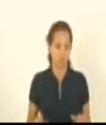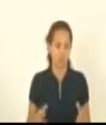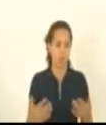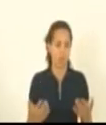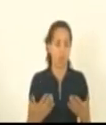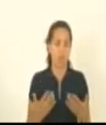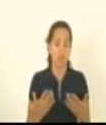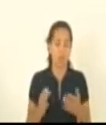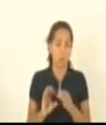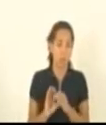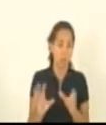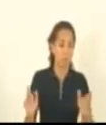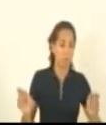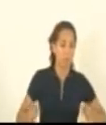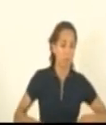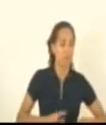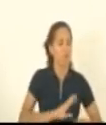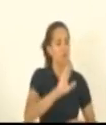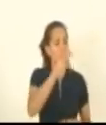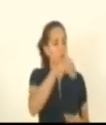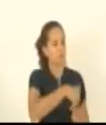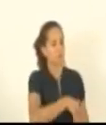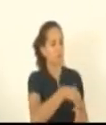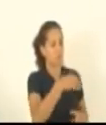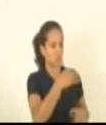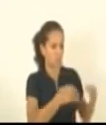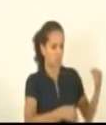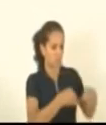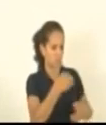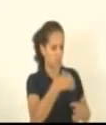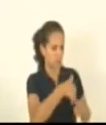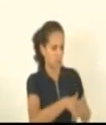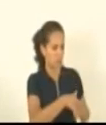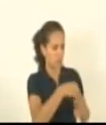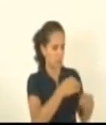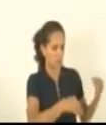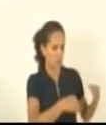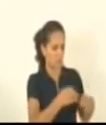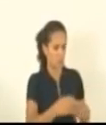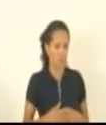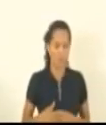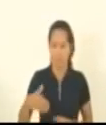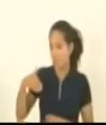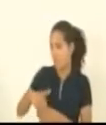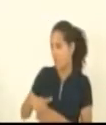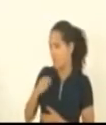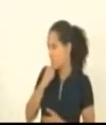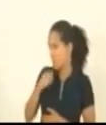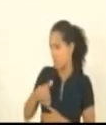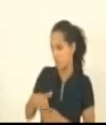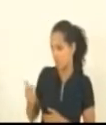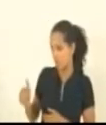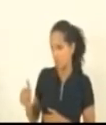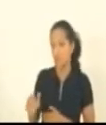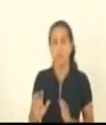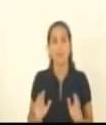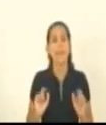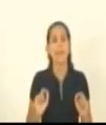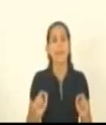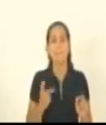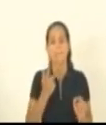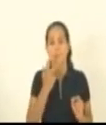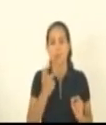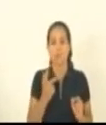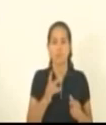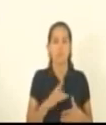uma exceção, porque só Quero justificar o meu voto, então, senhor presidente. poderia... Não tem votação ainda, não. Quero justificar o meu voto. Quem poderia encaminhar